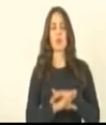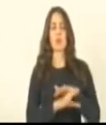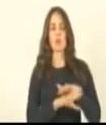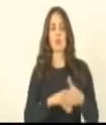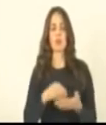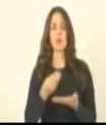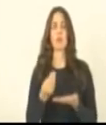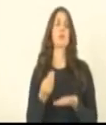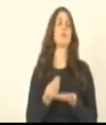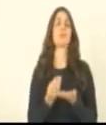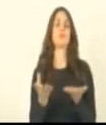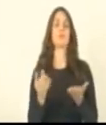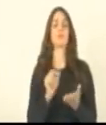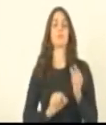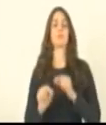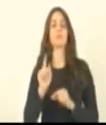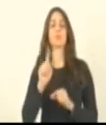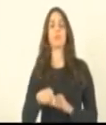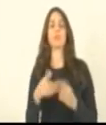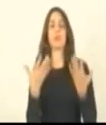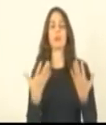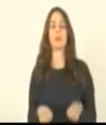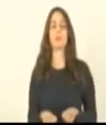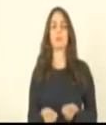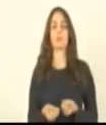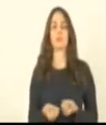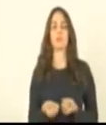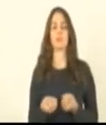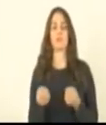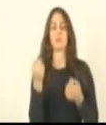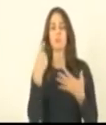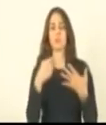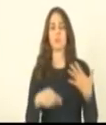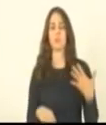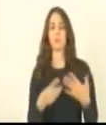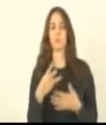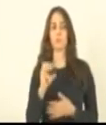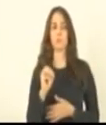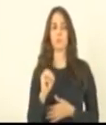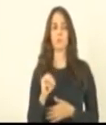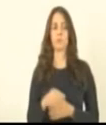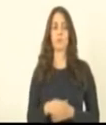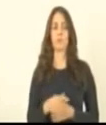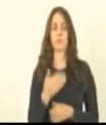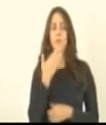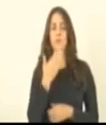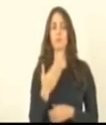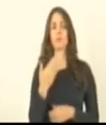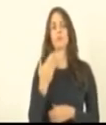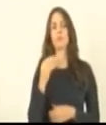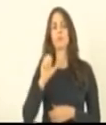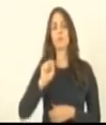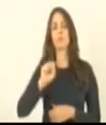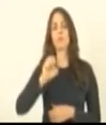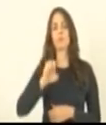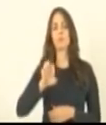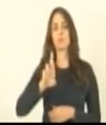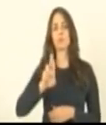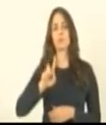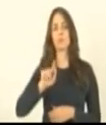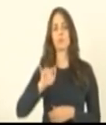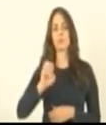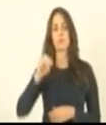despacho para esses itens é, defiro, 30, requerimento 27 do 23, deputado Sérgio Meneghelli, com base no artigo